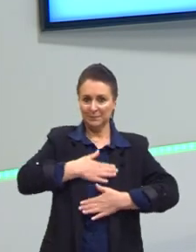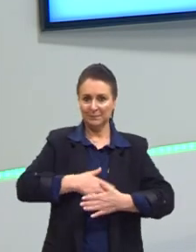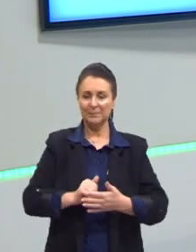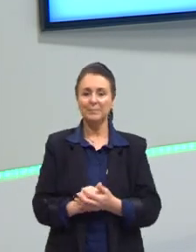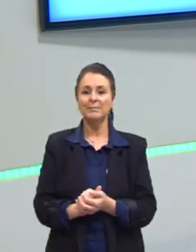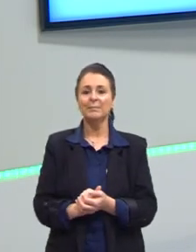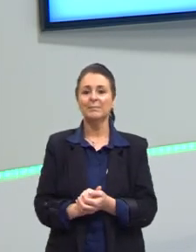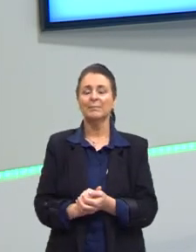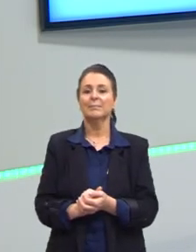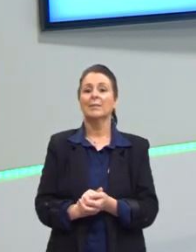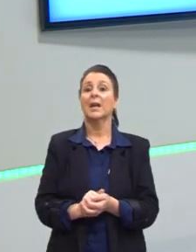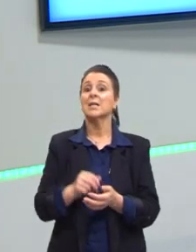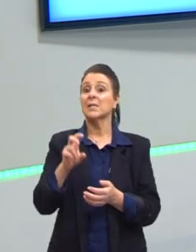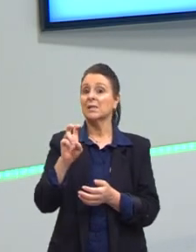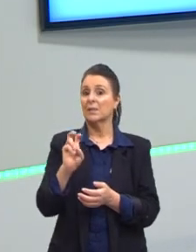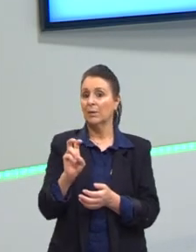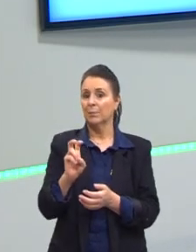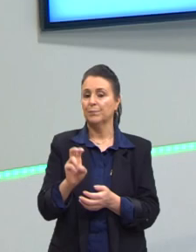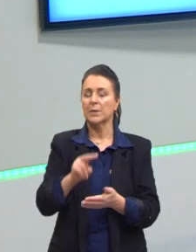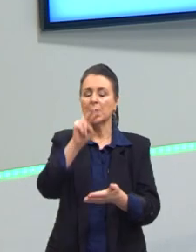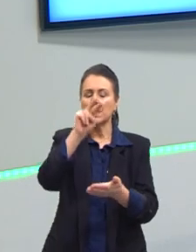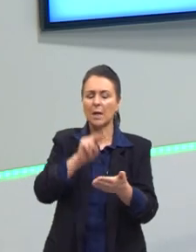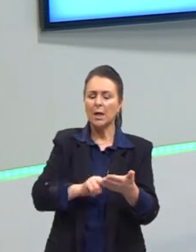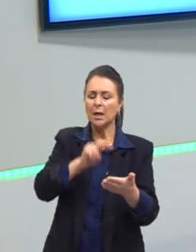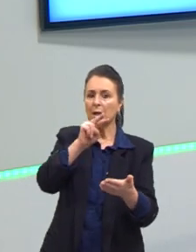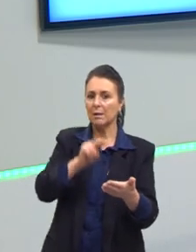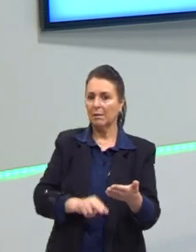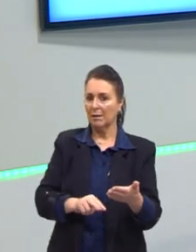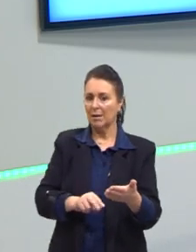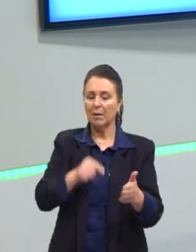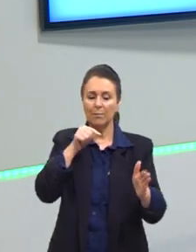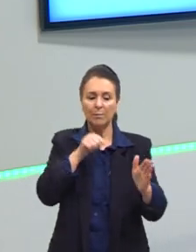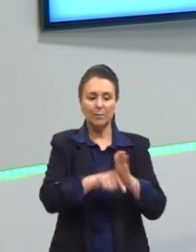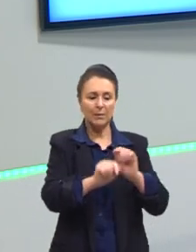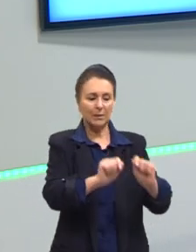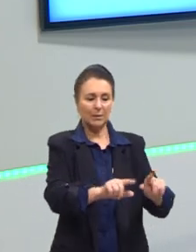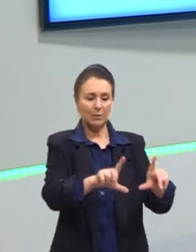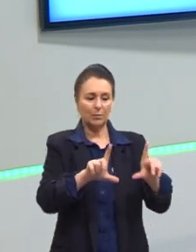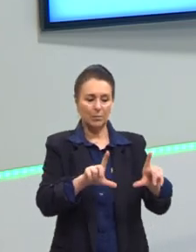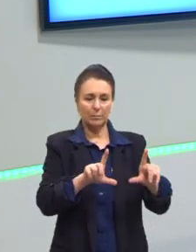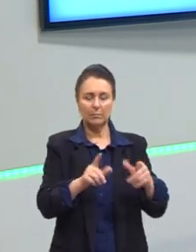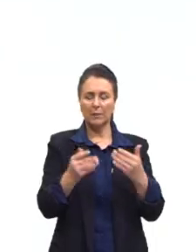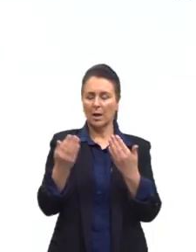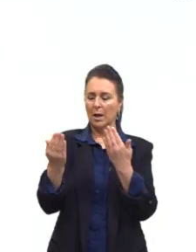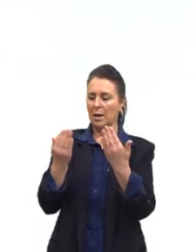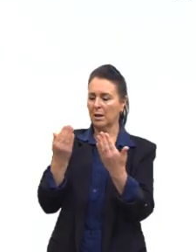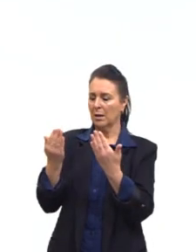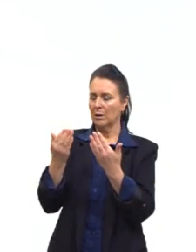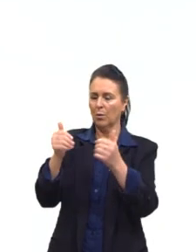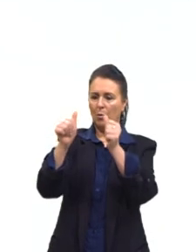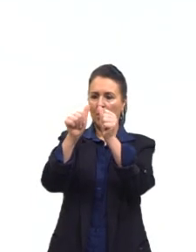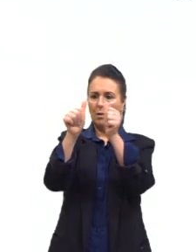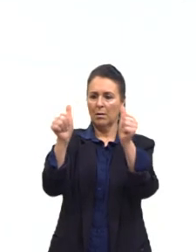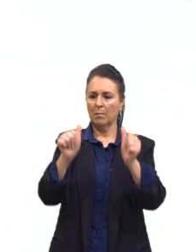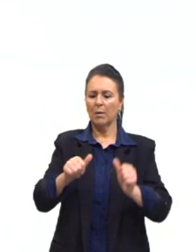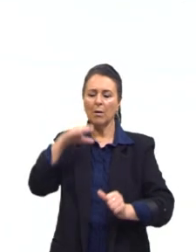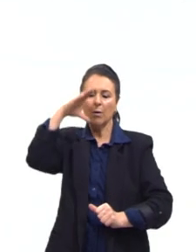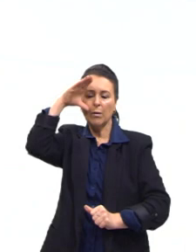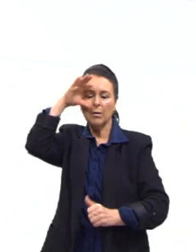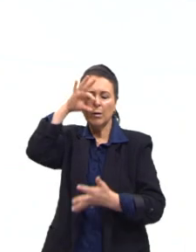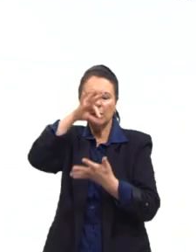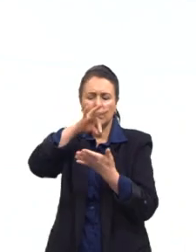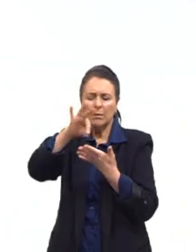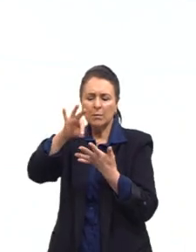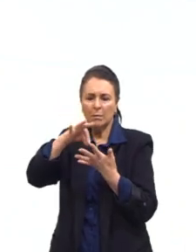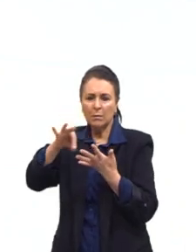Passo 5. Releia o enunciado. Depois de analisar a imagem, observar cada detalhe